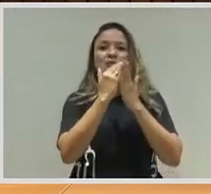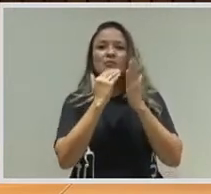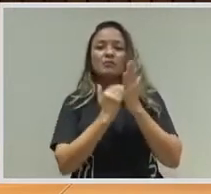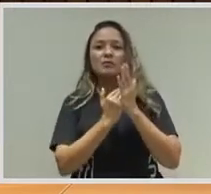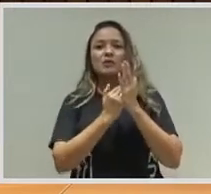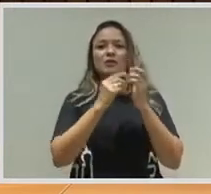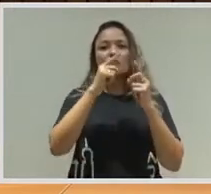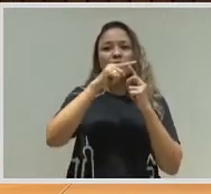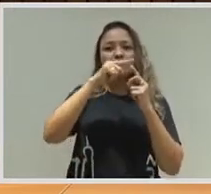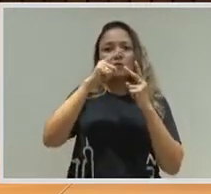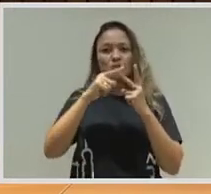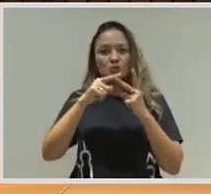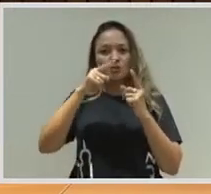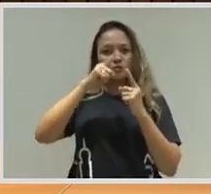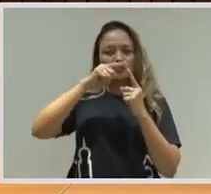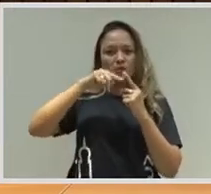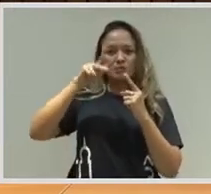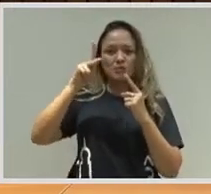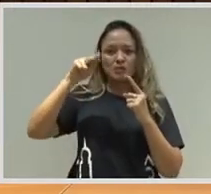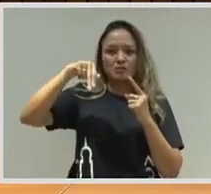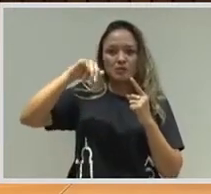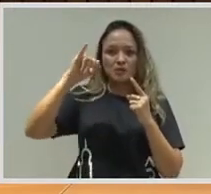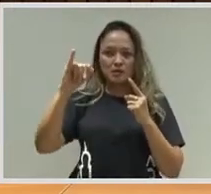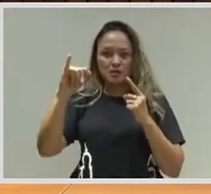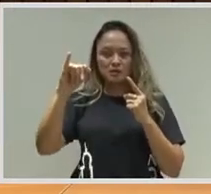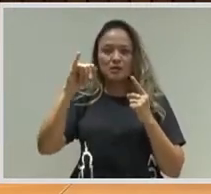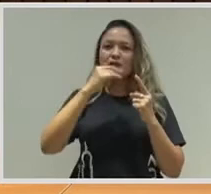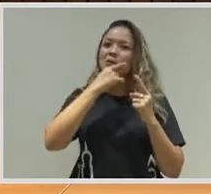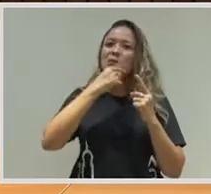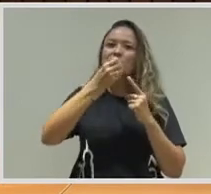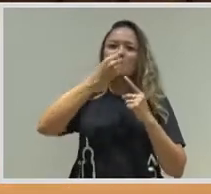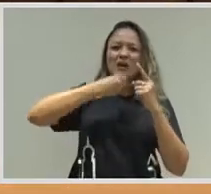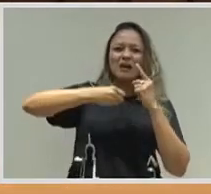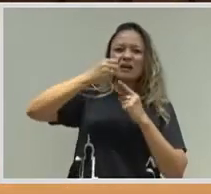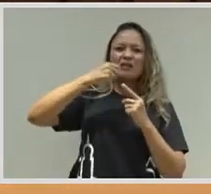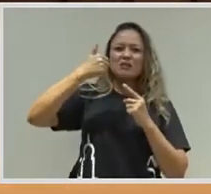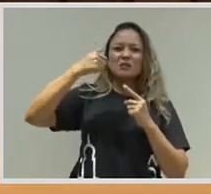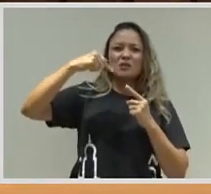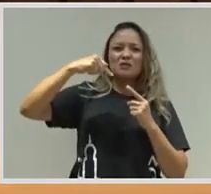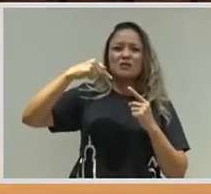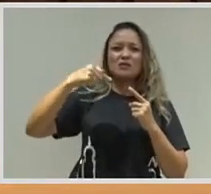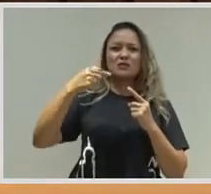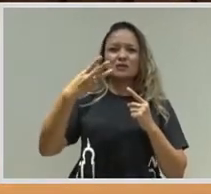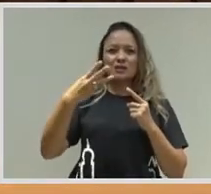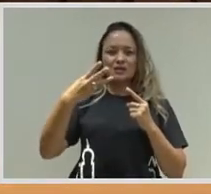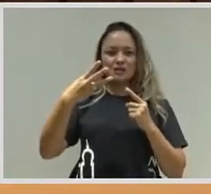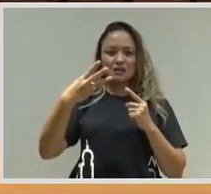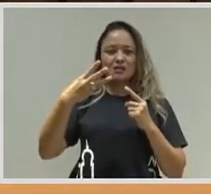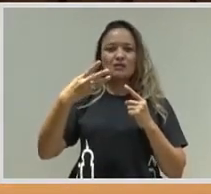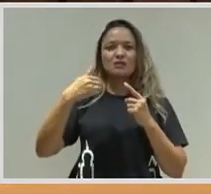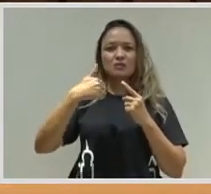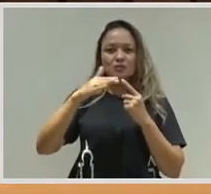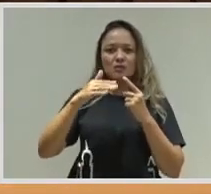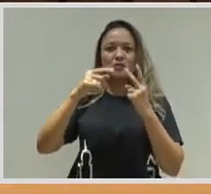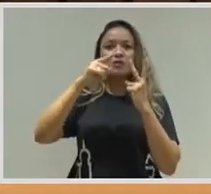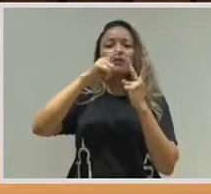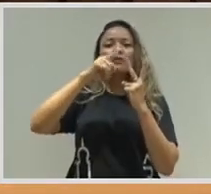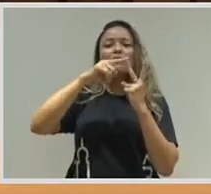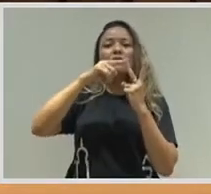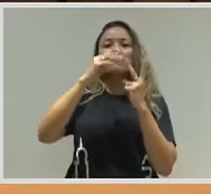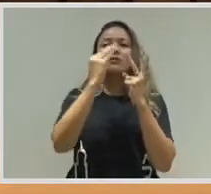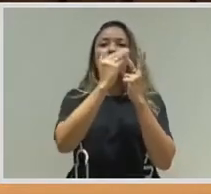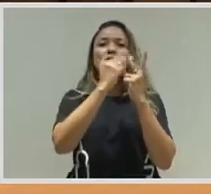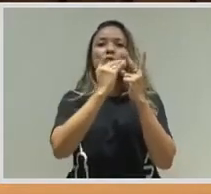Programa Nacional de Imunizações, que data de 1973, o seu início, e o Programa